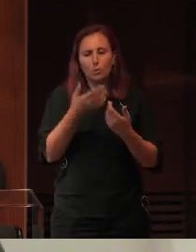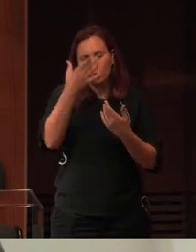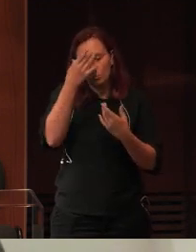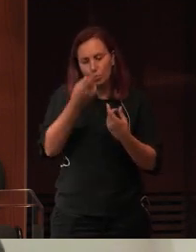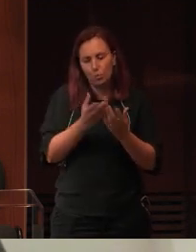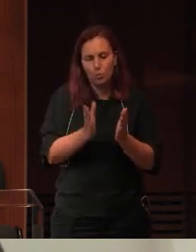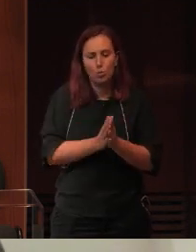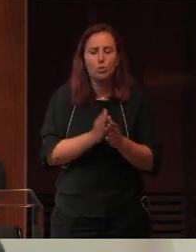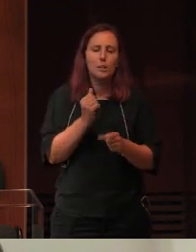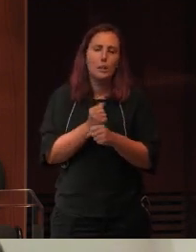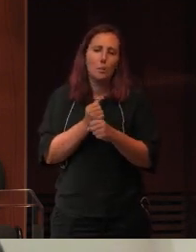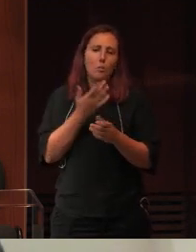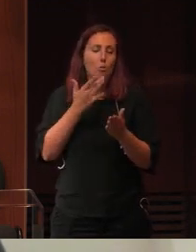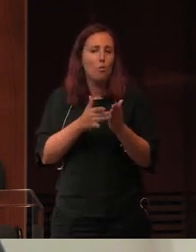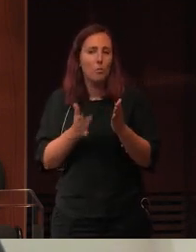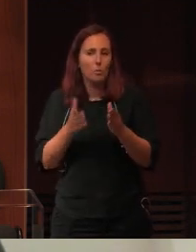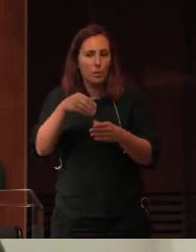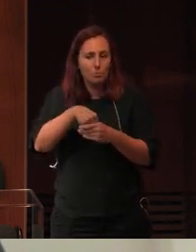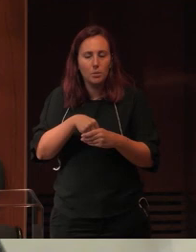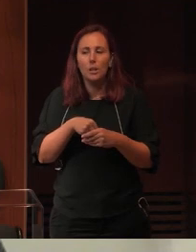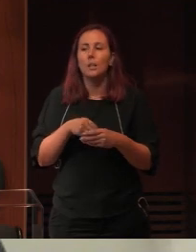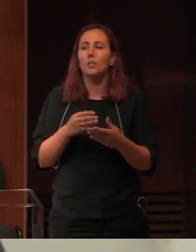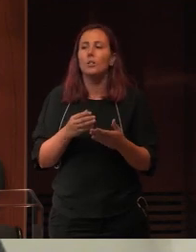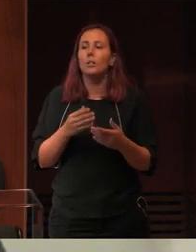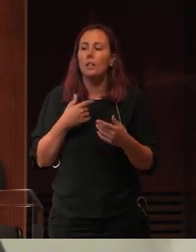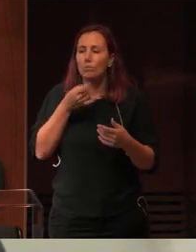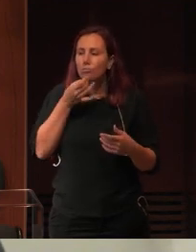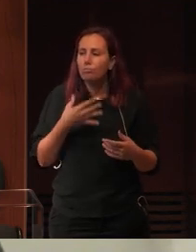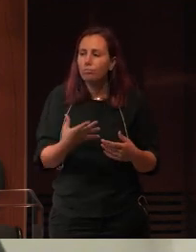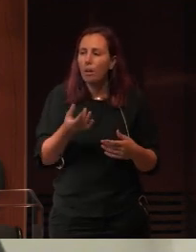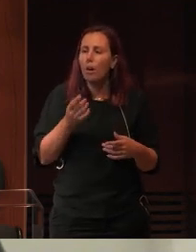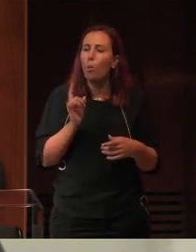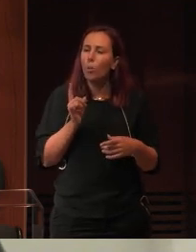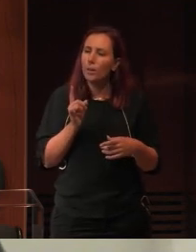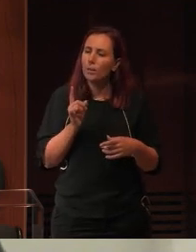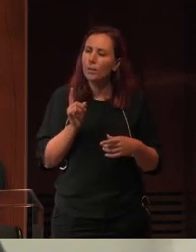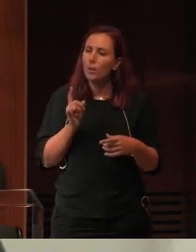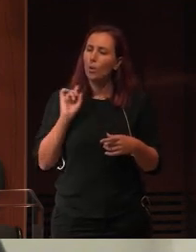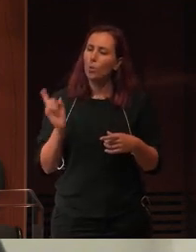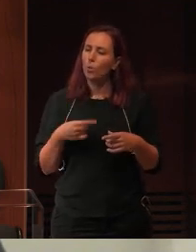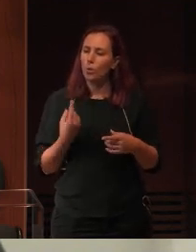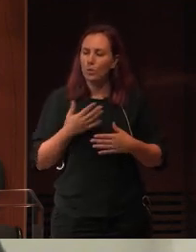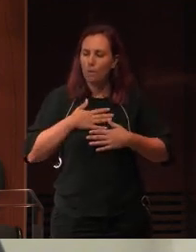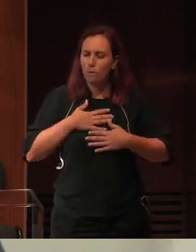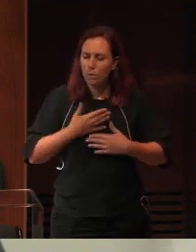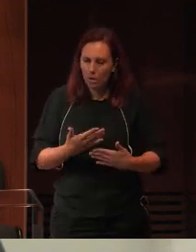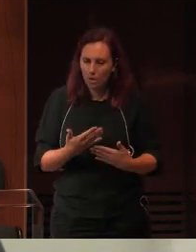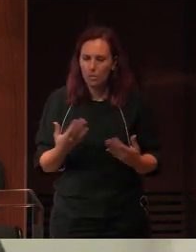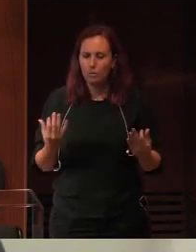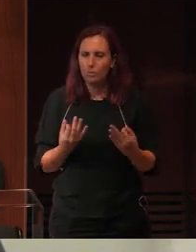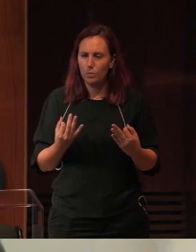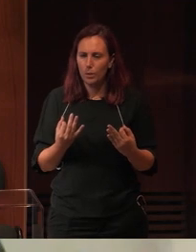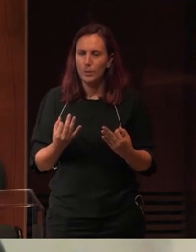bibliotecários que nas nossas escolas permitem que se concretize este nosso desígnio muito